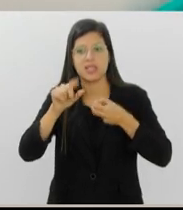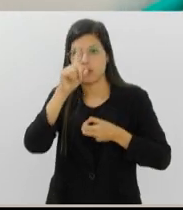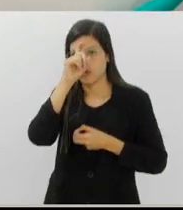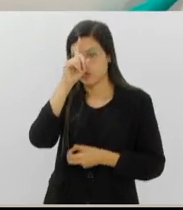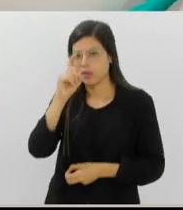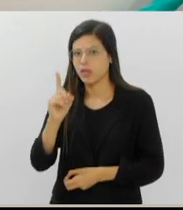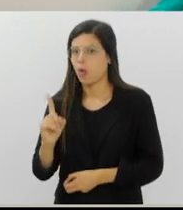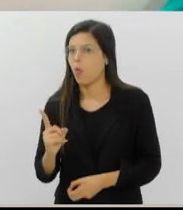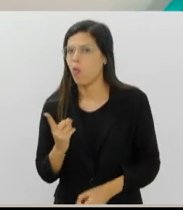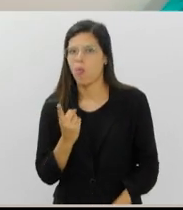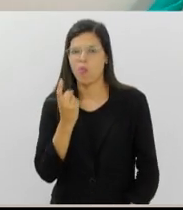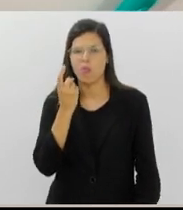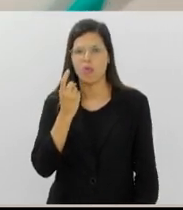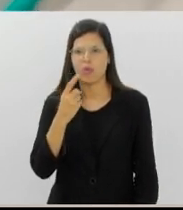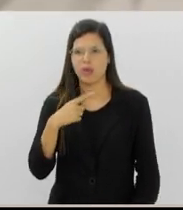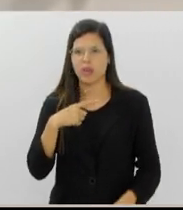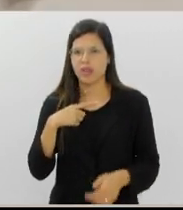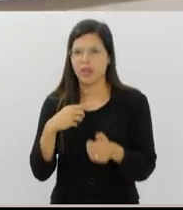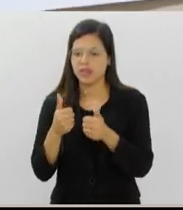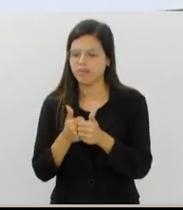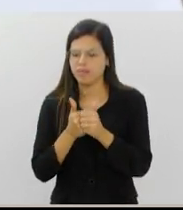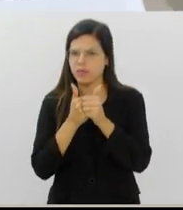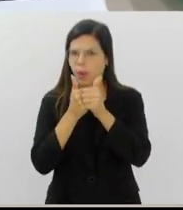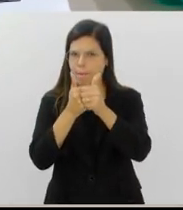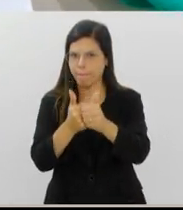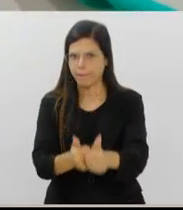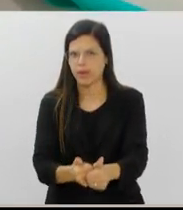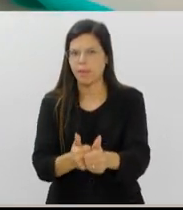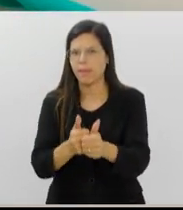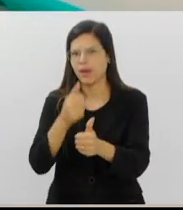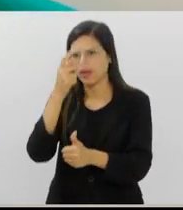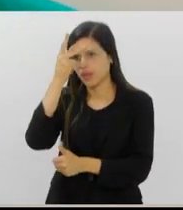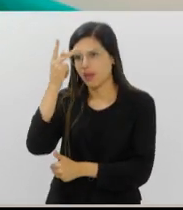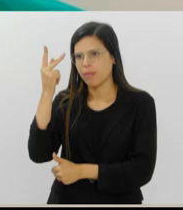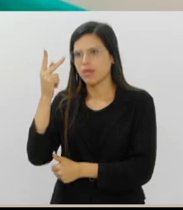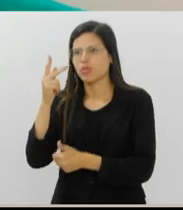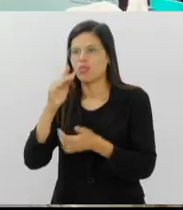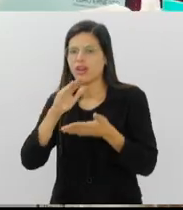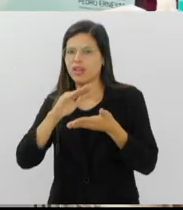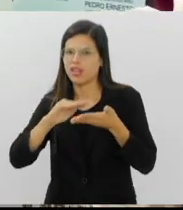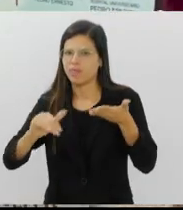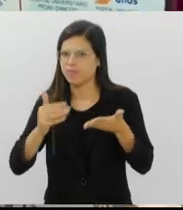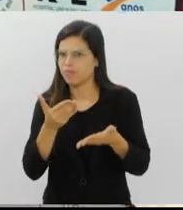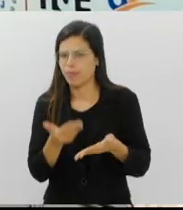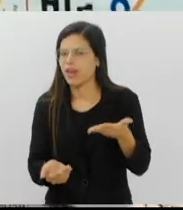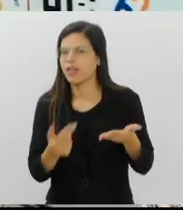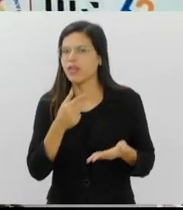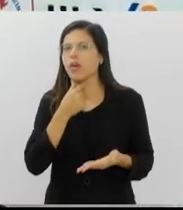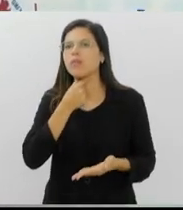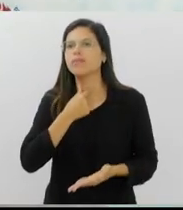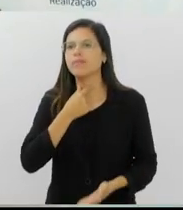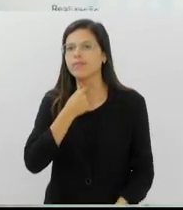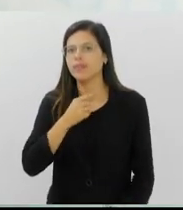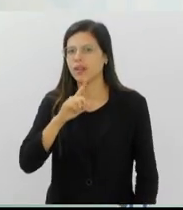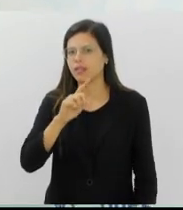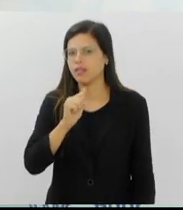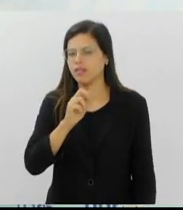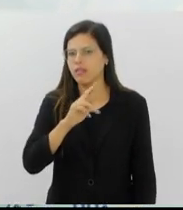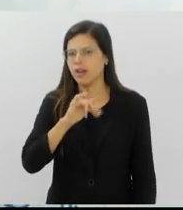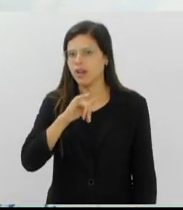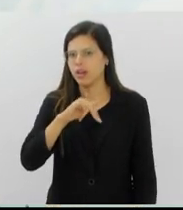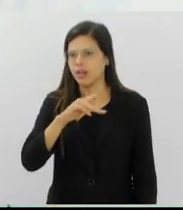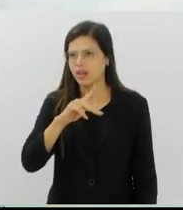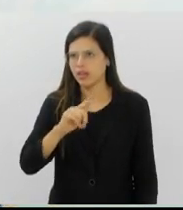estadual que realiza esse tipo de acompanhamento ao paciente larinjectomizado total, inclusive com a doação da